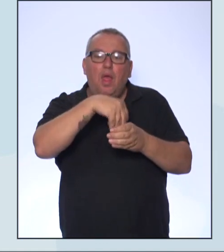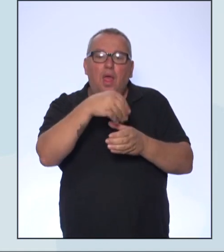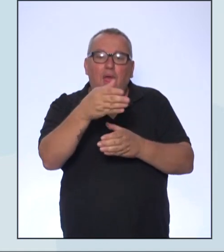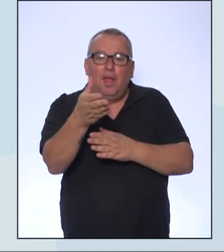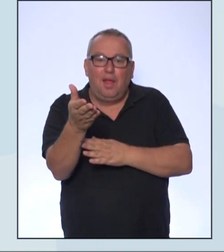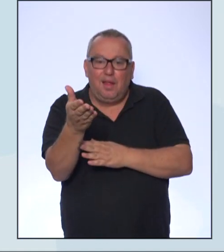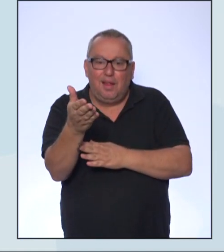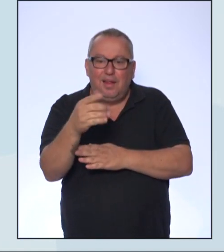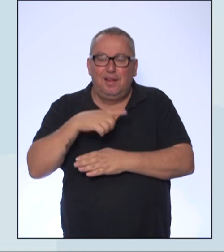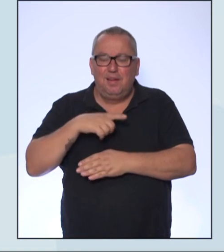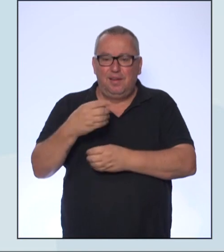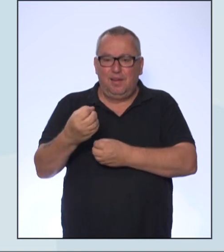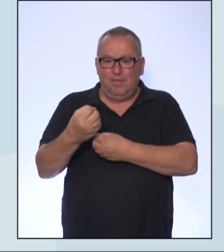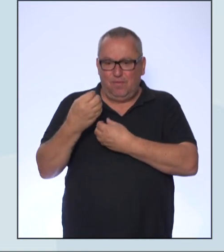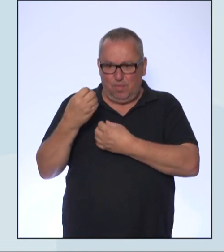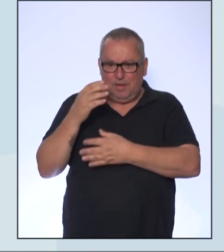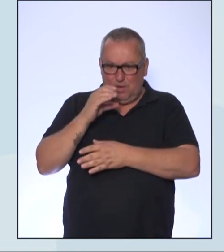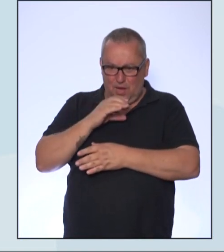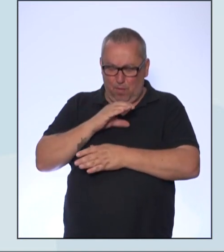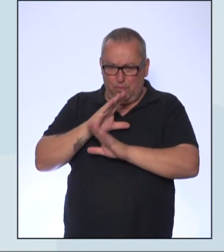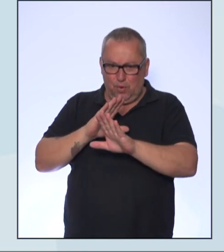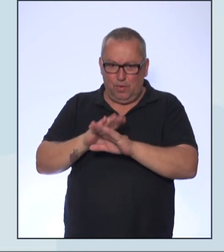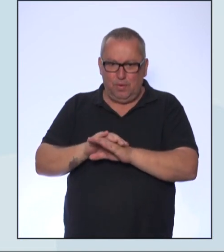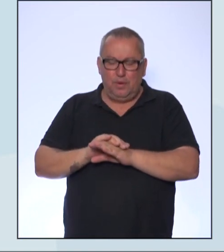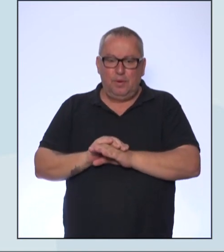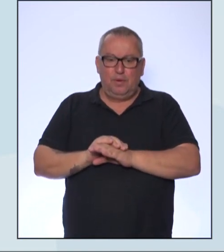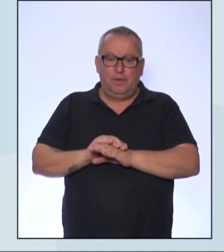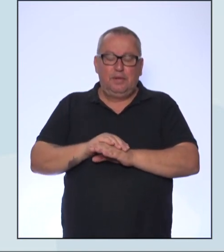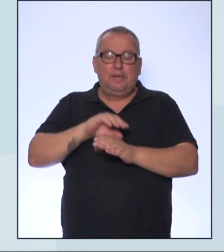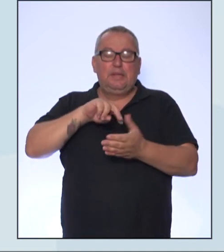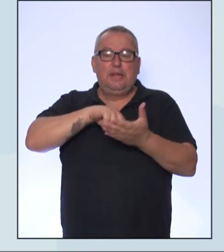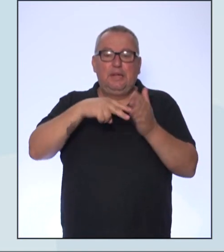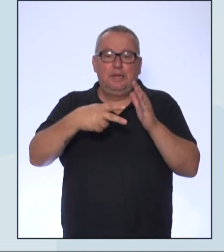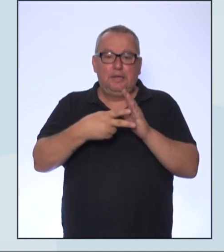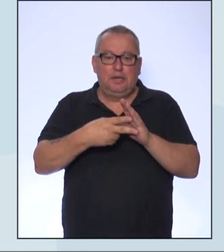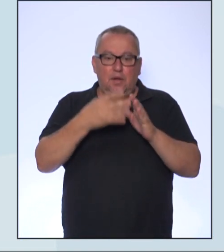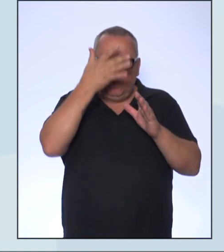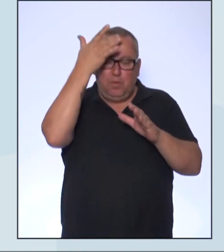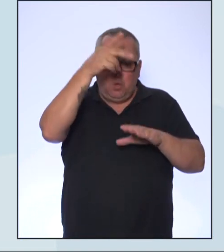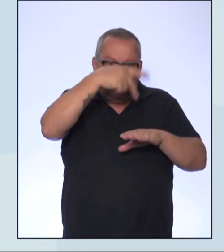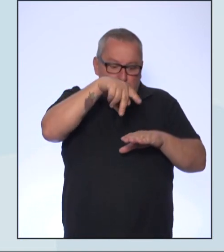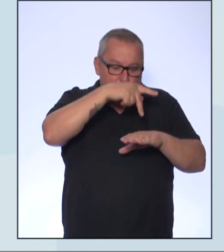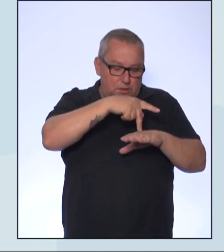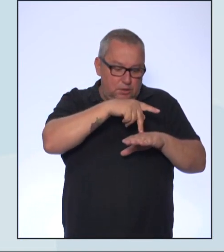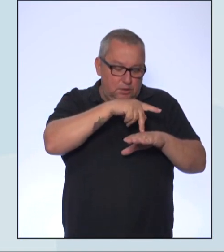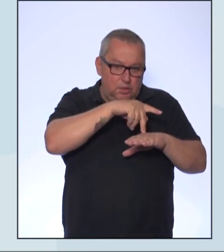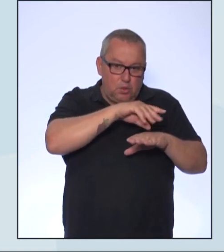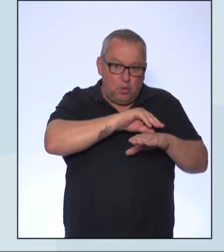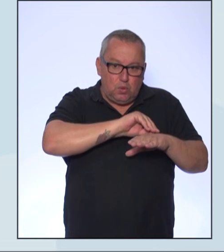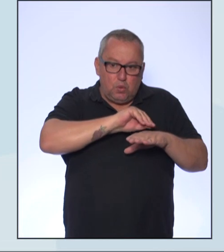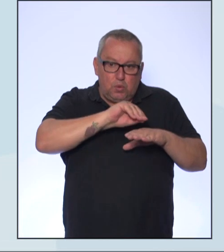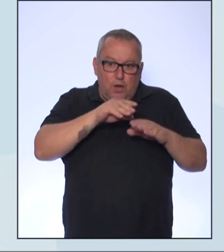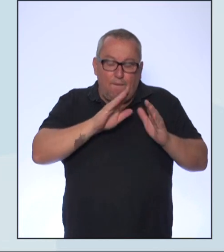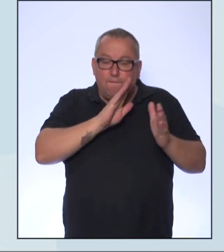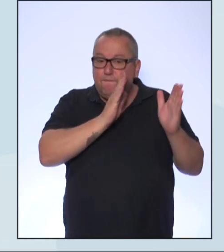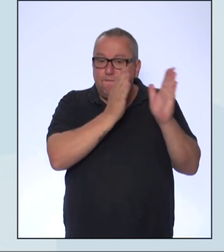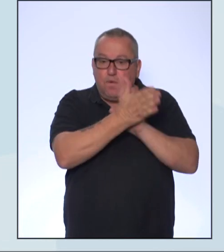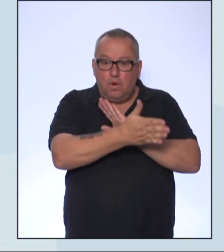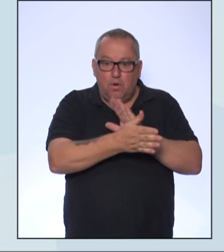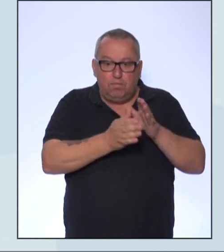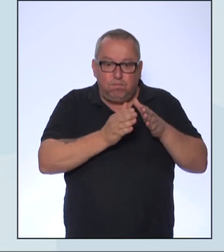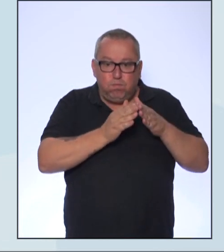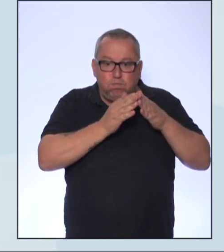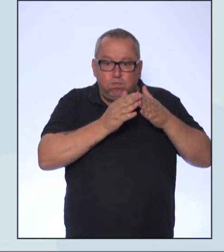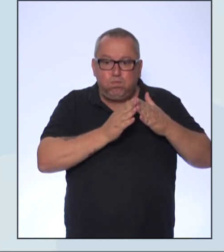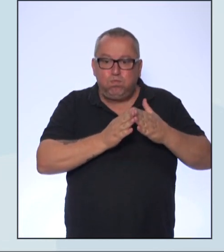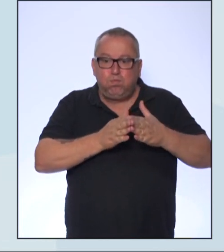Informações bem rápidas. É um típico deslocamento muito comum nos últimos anos